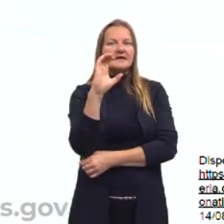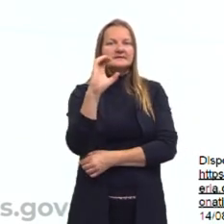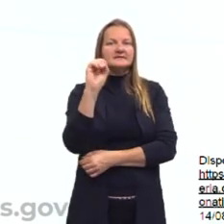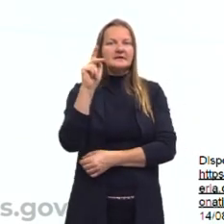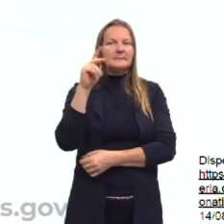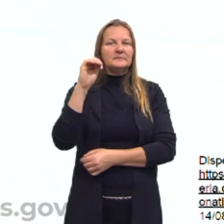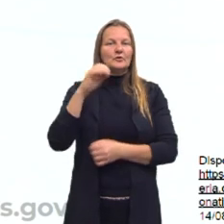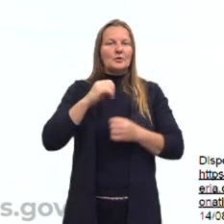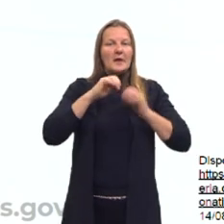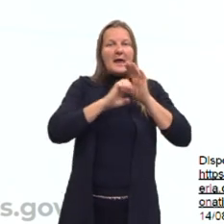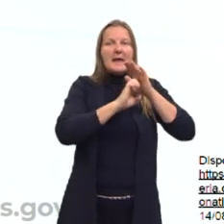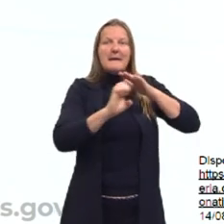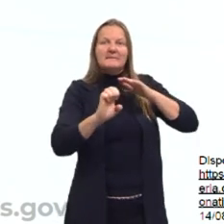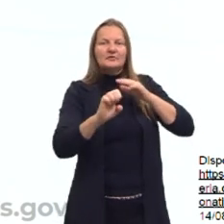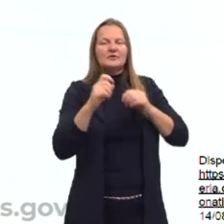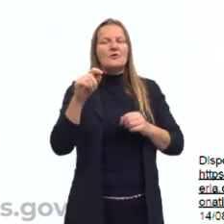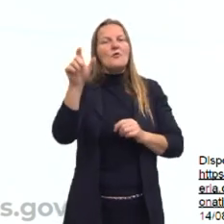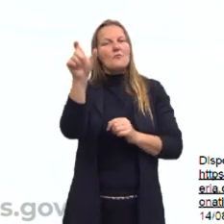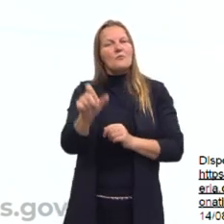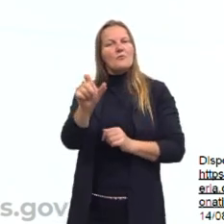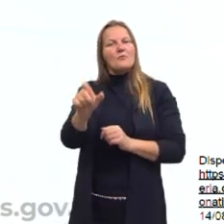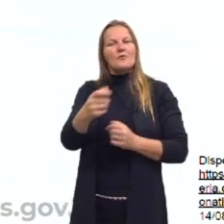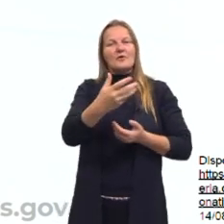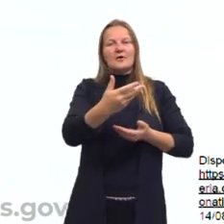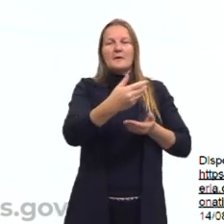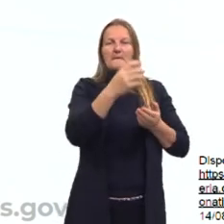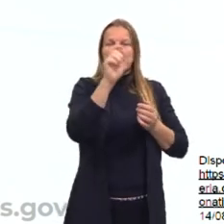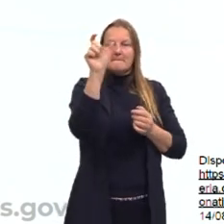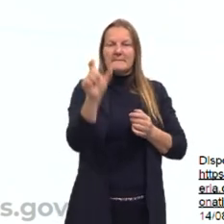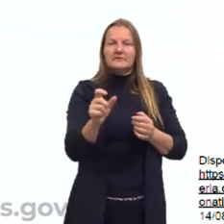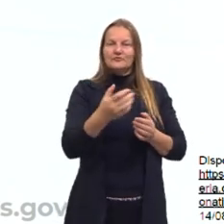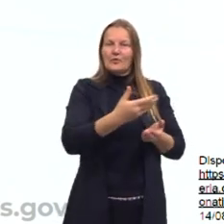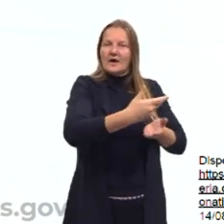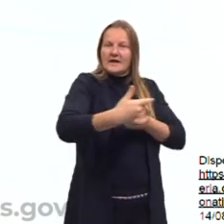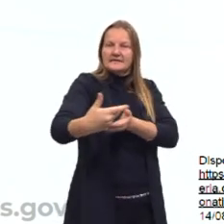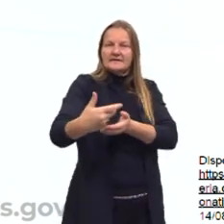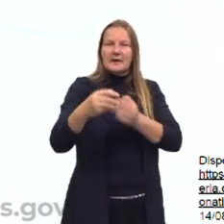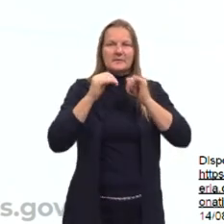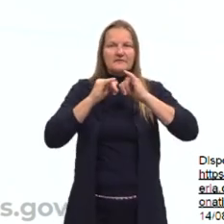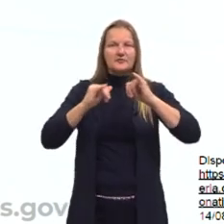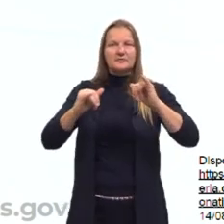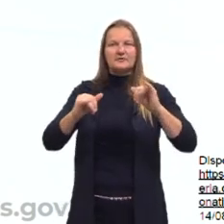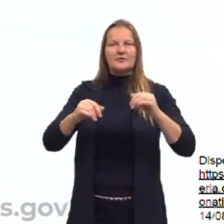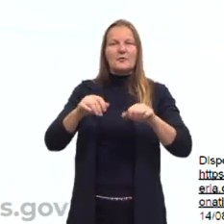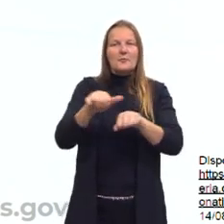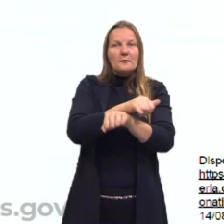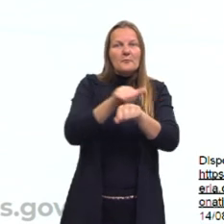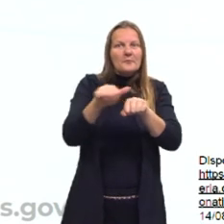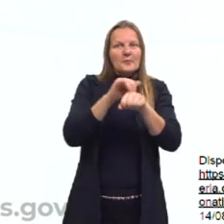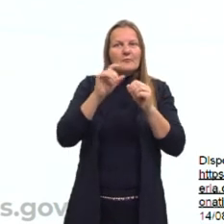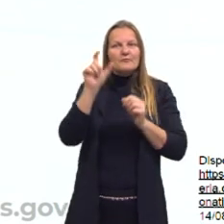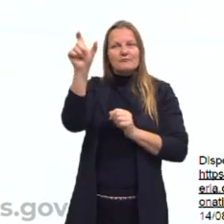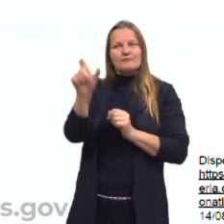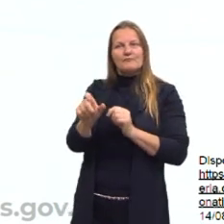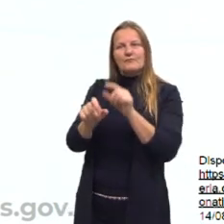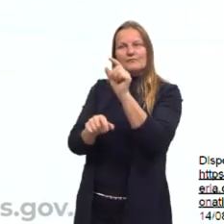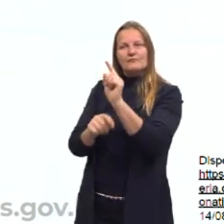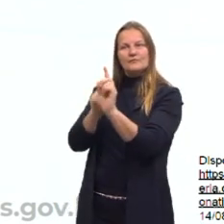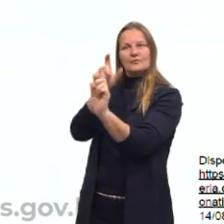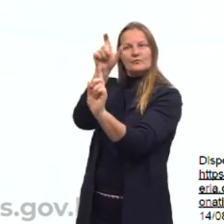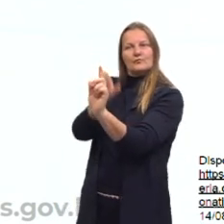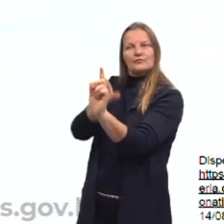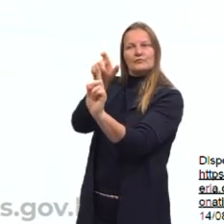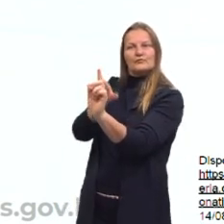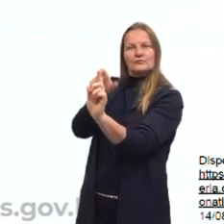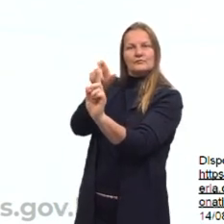mensagem, ele vai estar ali no nosso receptor. Então, a propaganda vai ter como foco para quem ela se